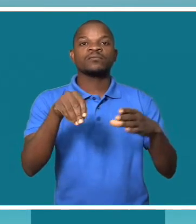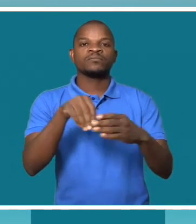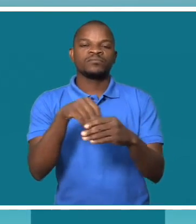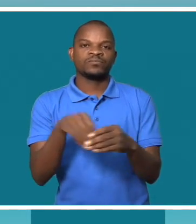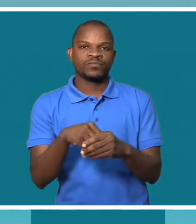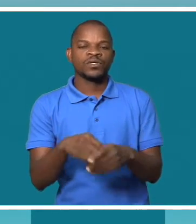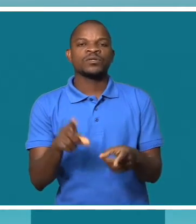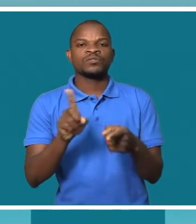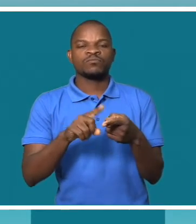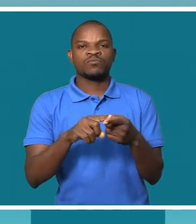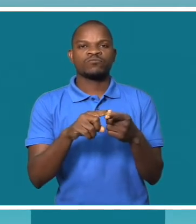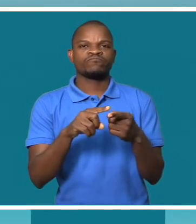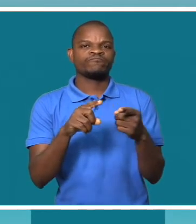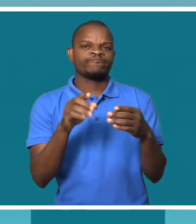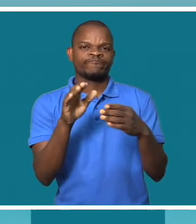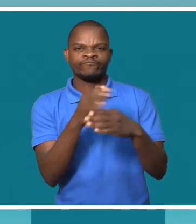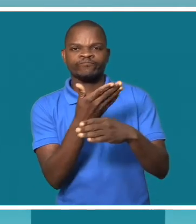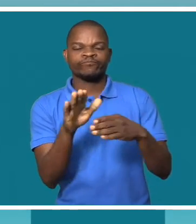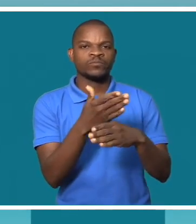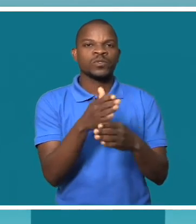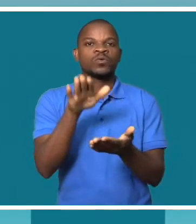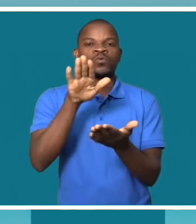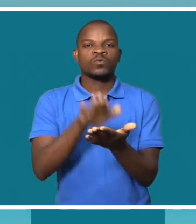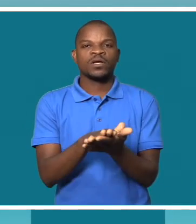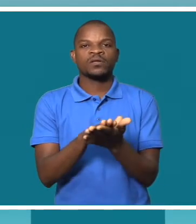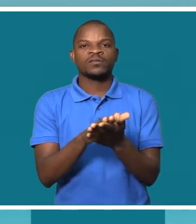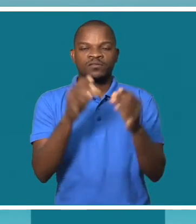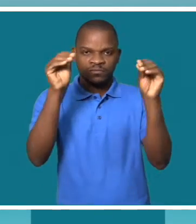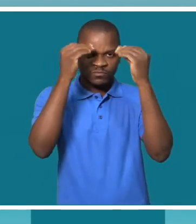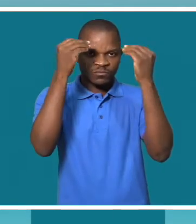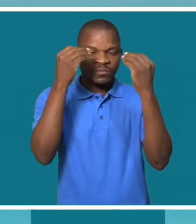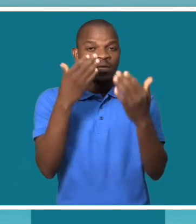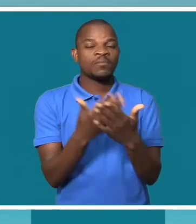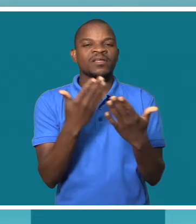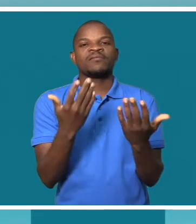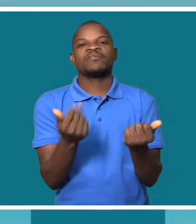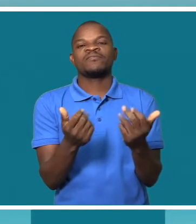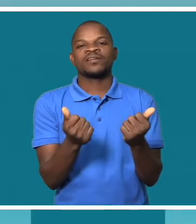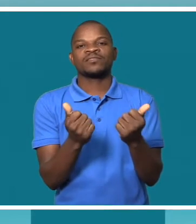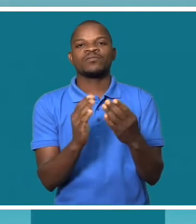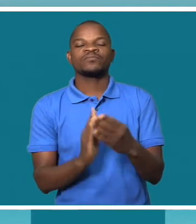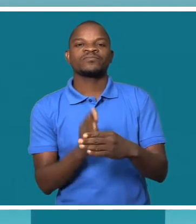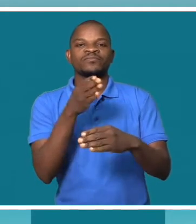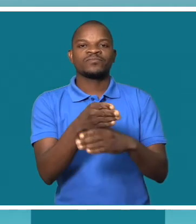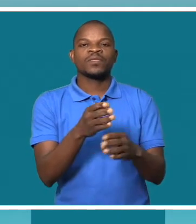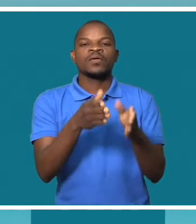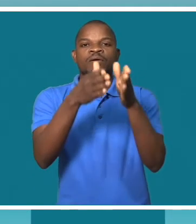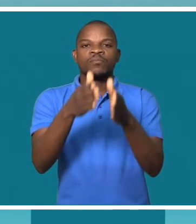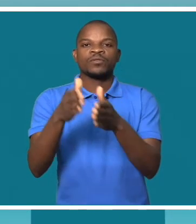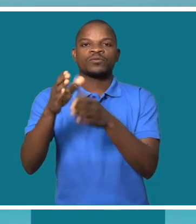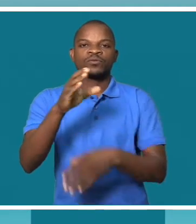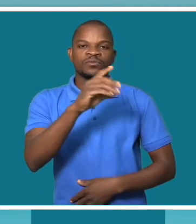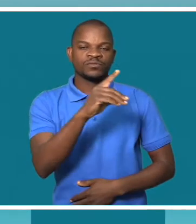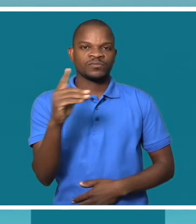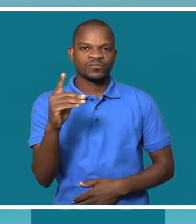e restauração dos centros de formação, de modo a torná-los acessíveis a pessoas com deficiência.